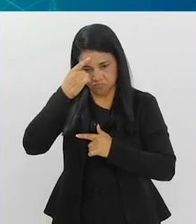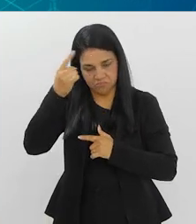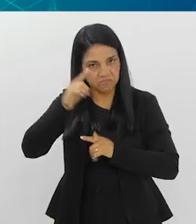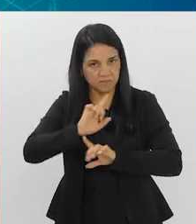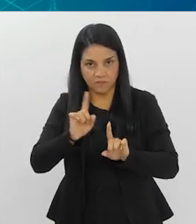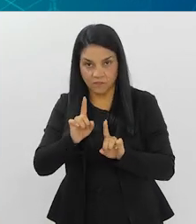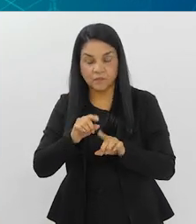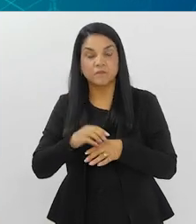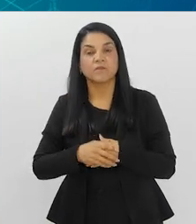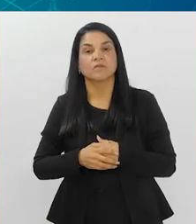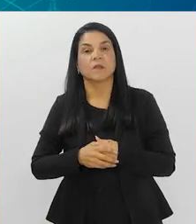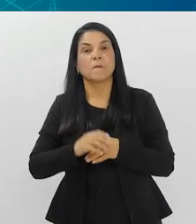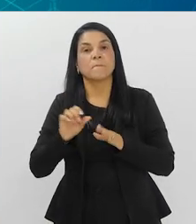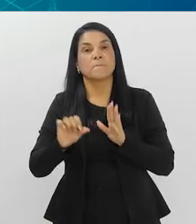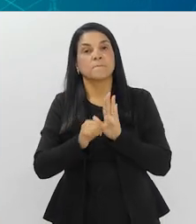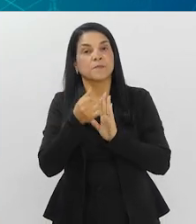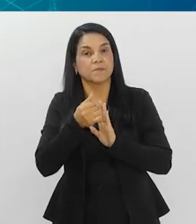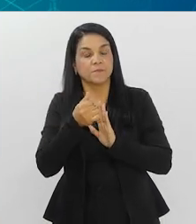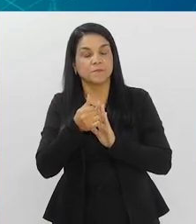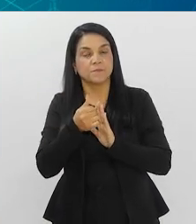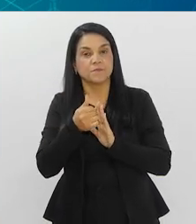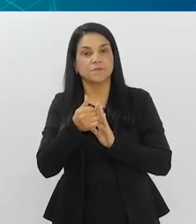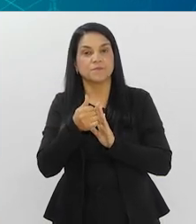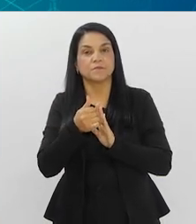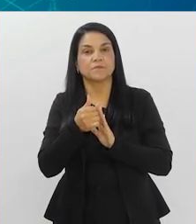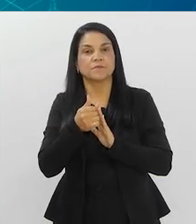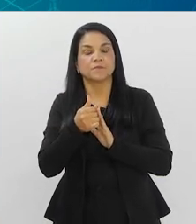educação. Eu tenho, primeiro,